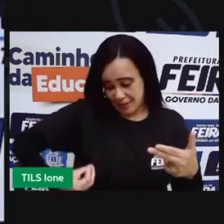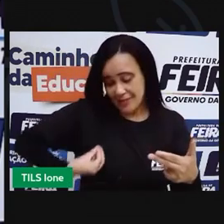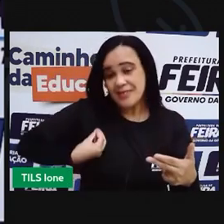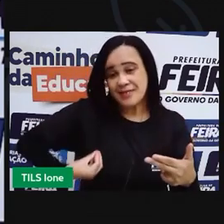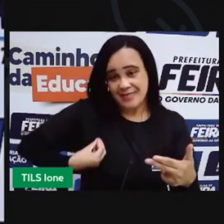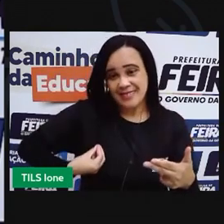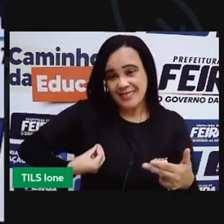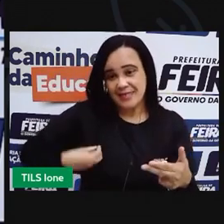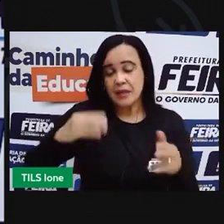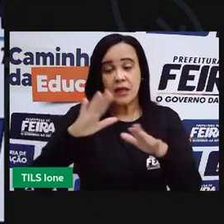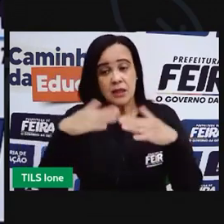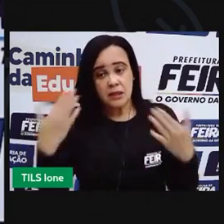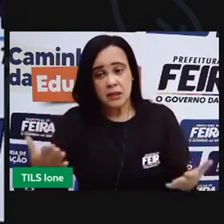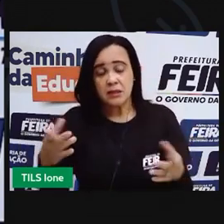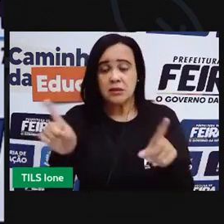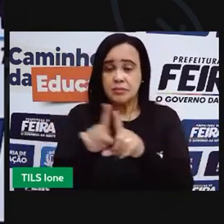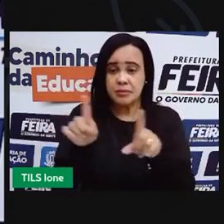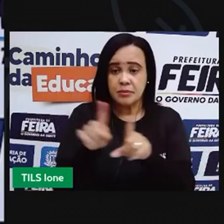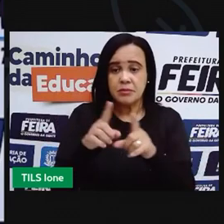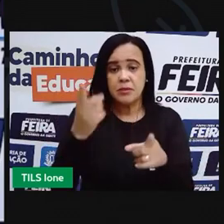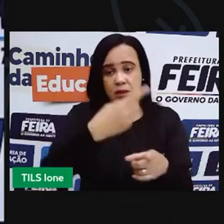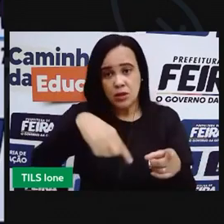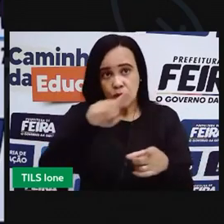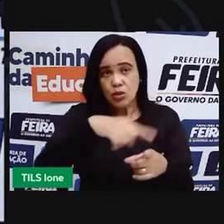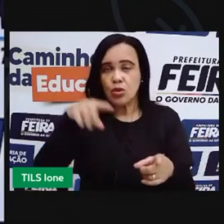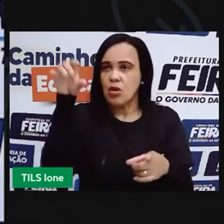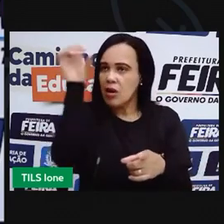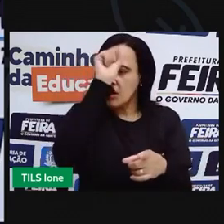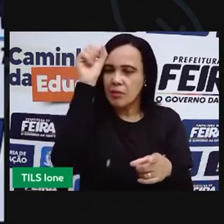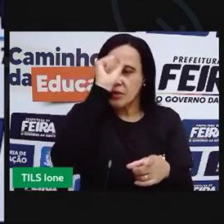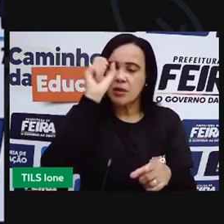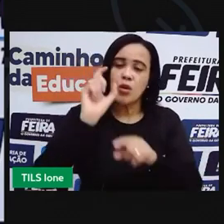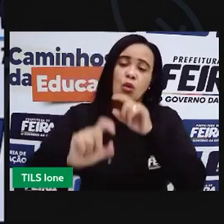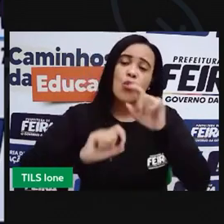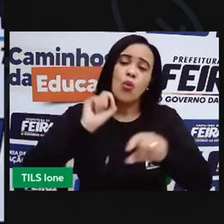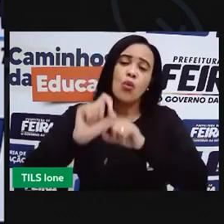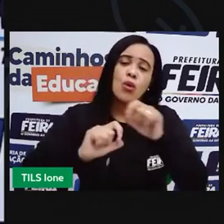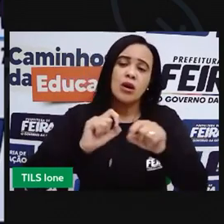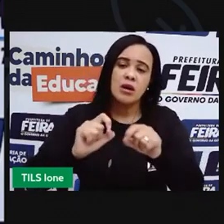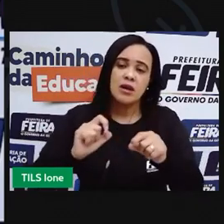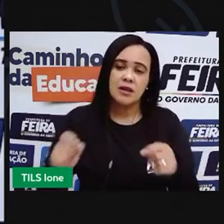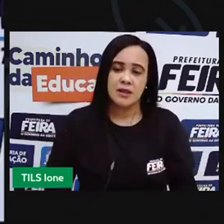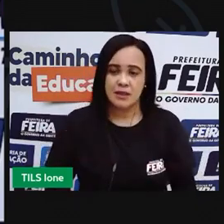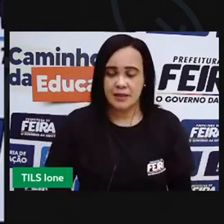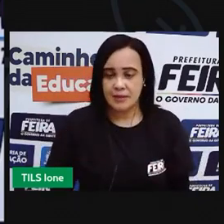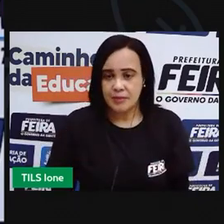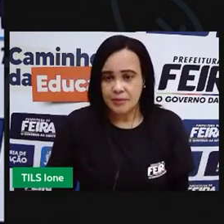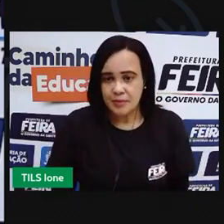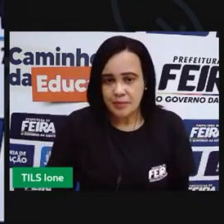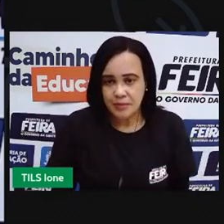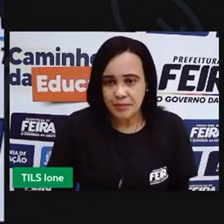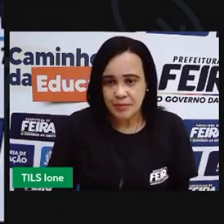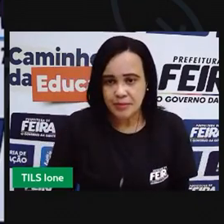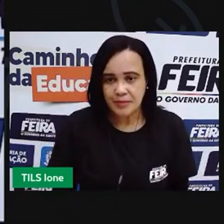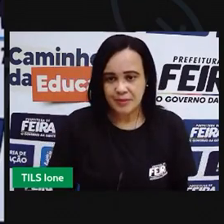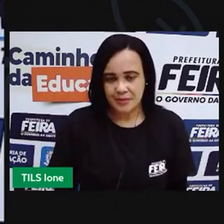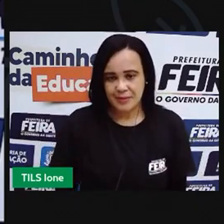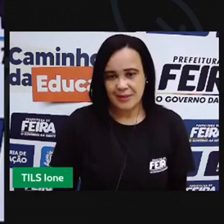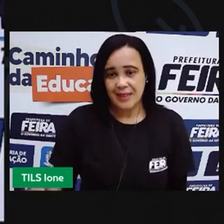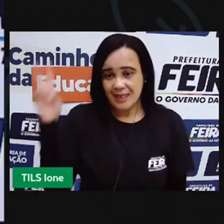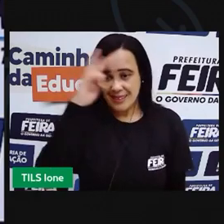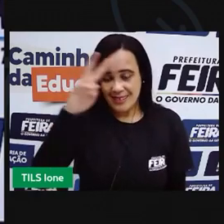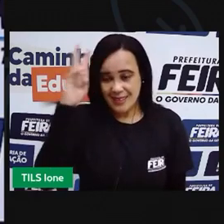a gente também aprendeu durante a aula escrever o mundo de outras fábulas, como a raposa e a